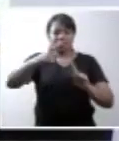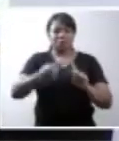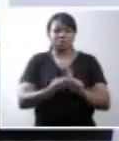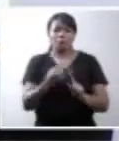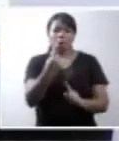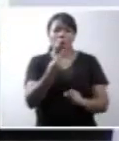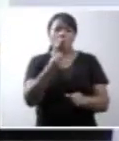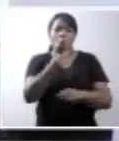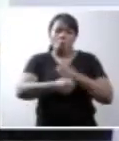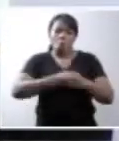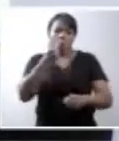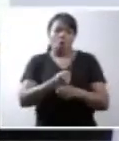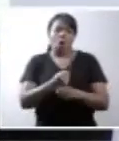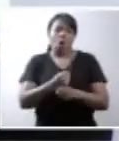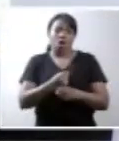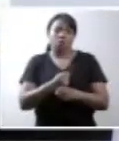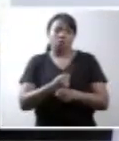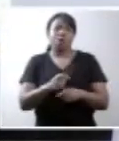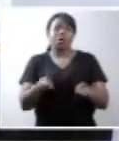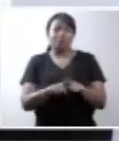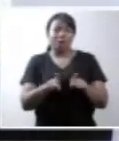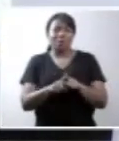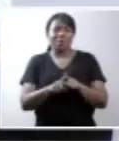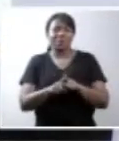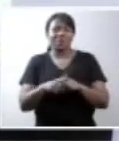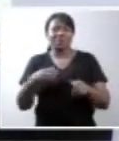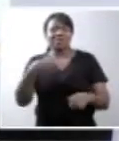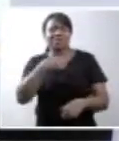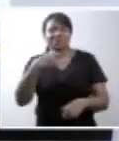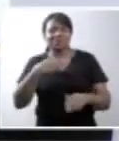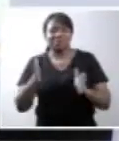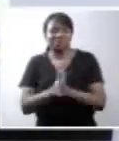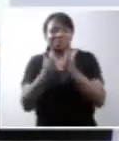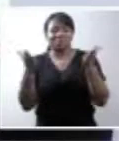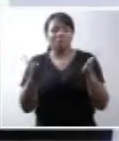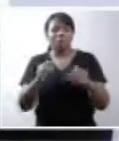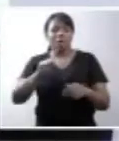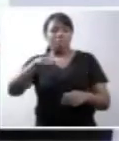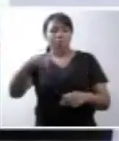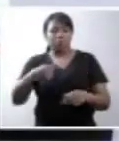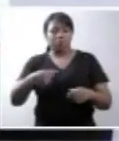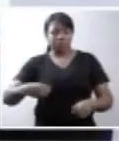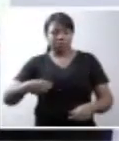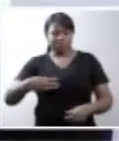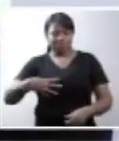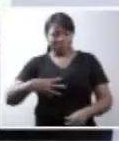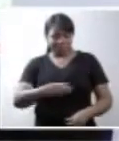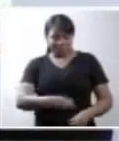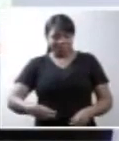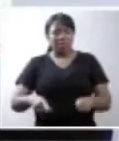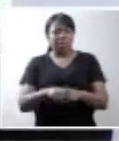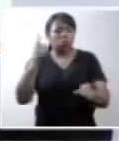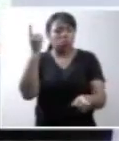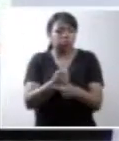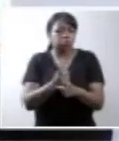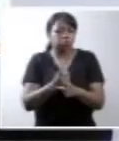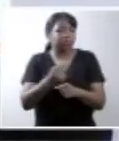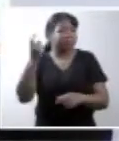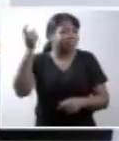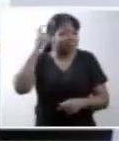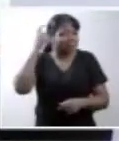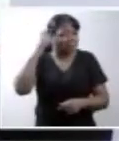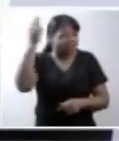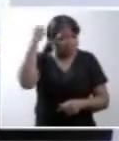vivida com extrema expectativa e felicidade. Depois do diagnóstico de anencefalia fetal, foi